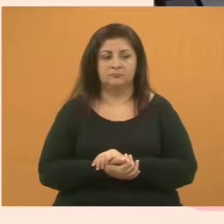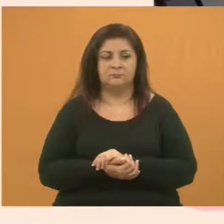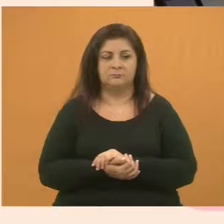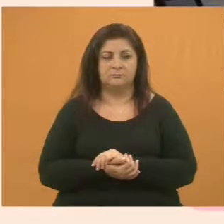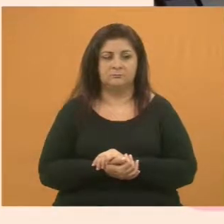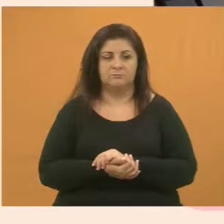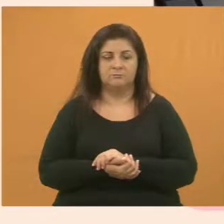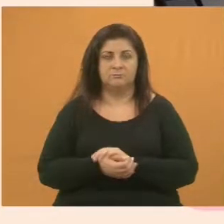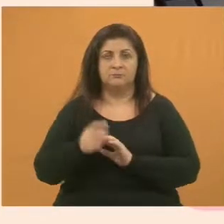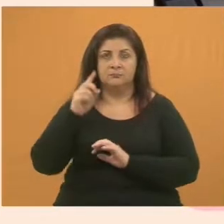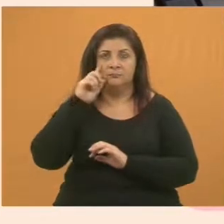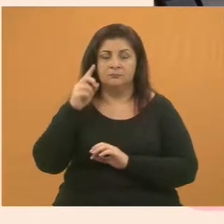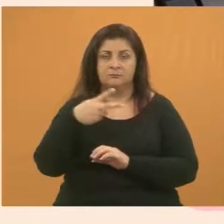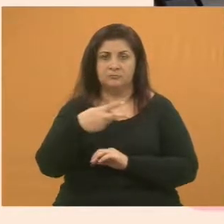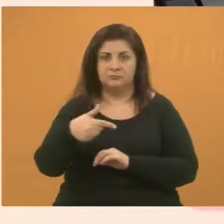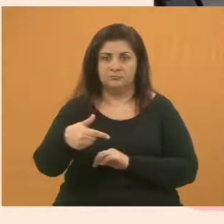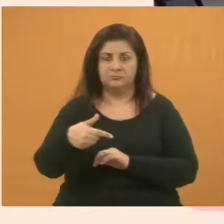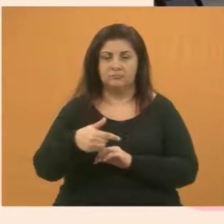No dia 27,